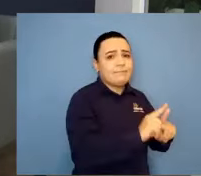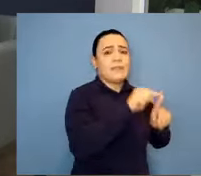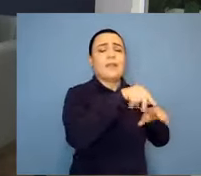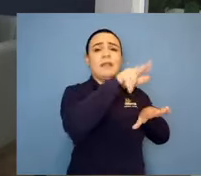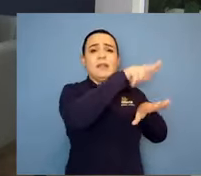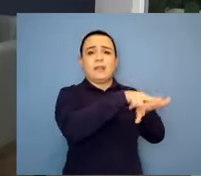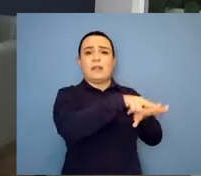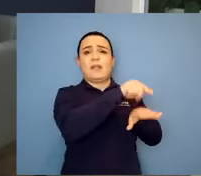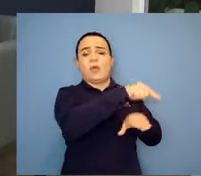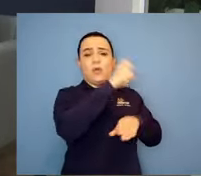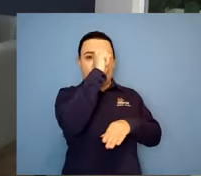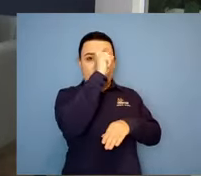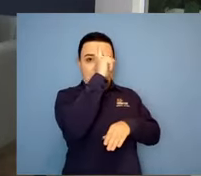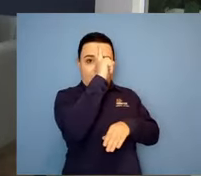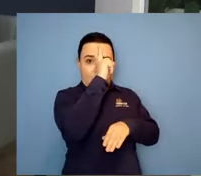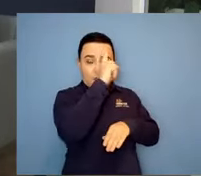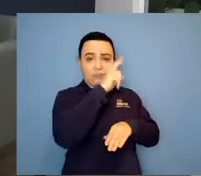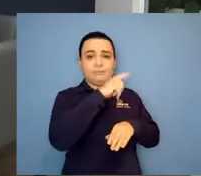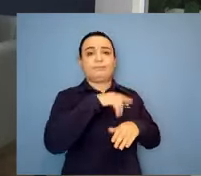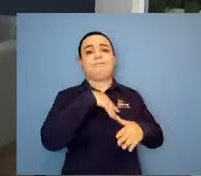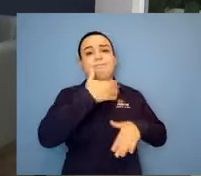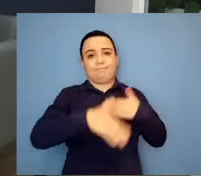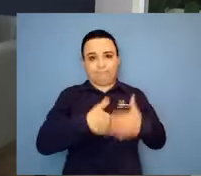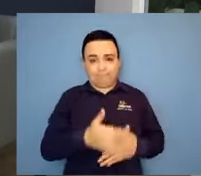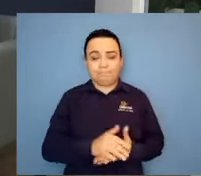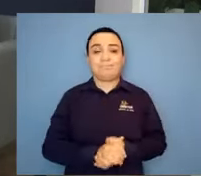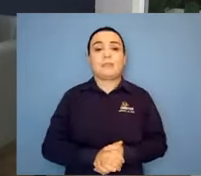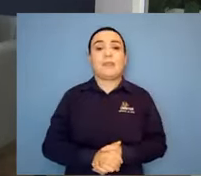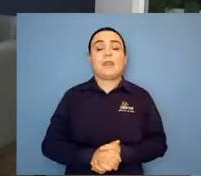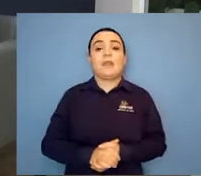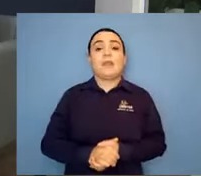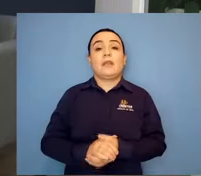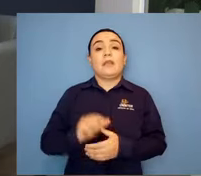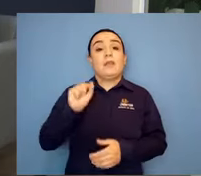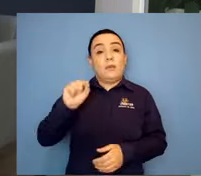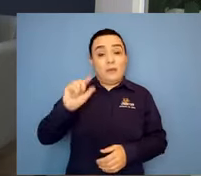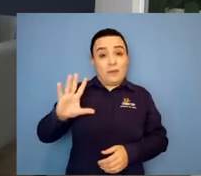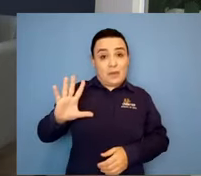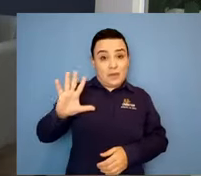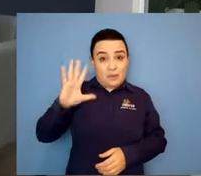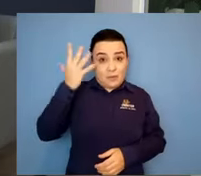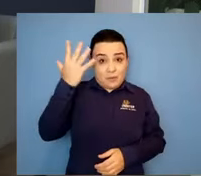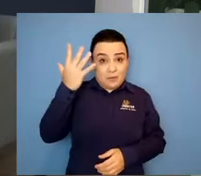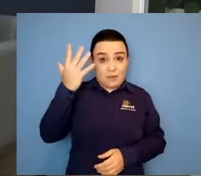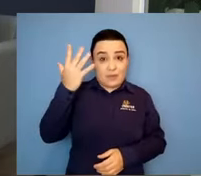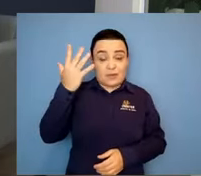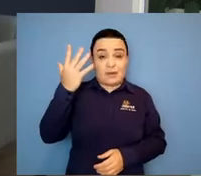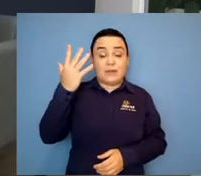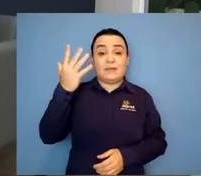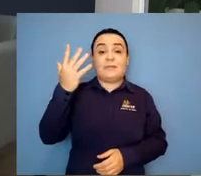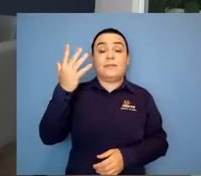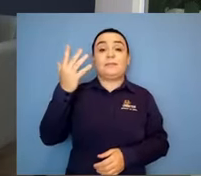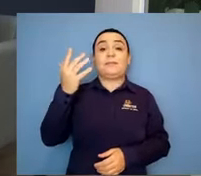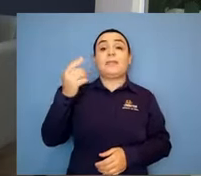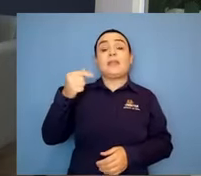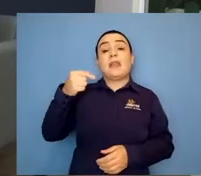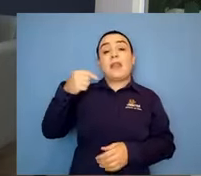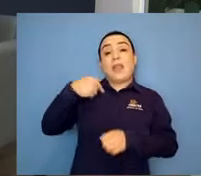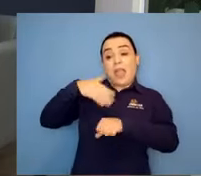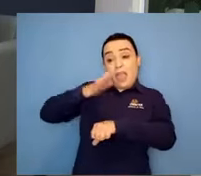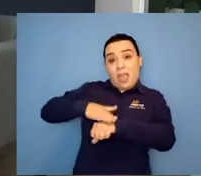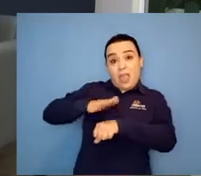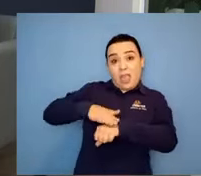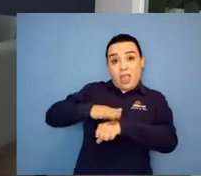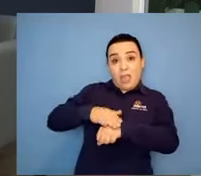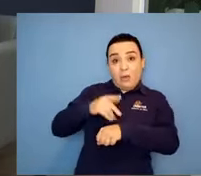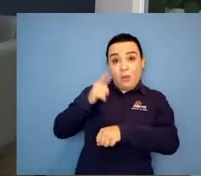onde cinco, seis mães se uniram e começaram a perceber a dificuldade que as mães tinham de ter acesso ao básico, lá